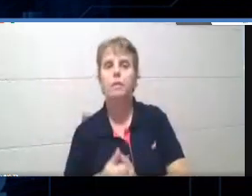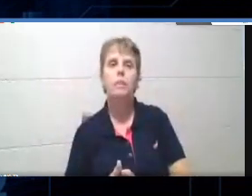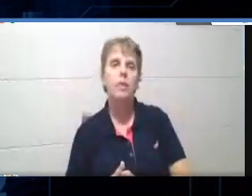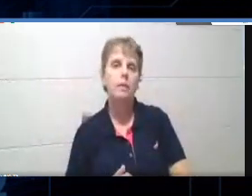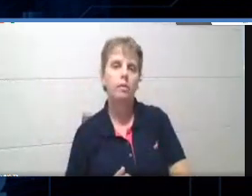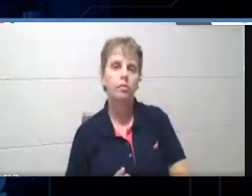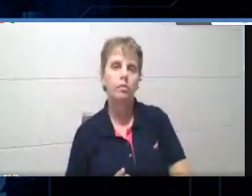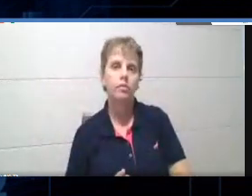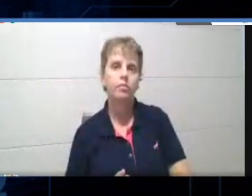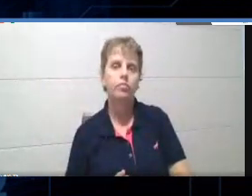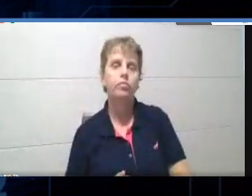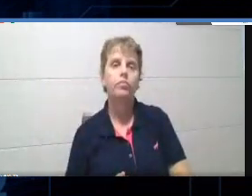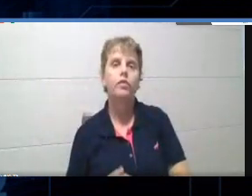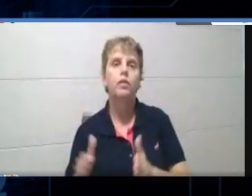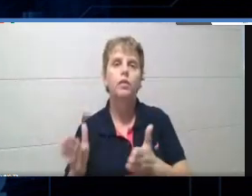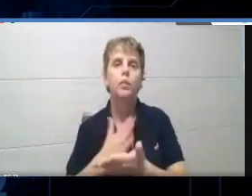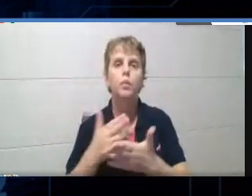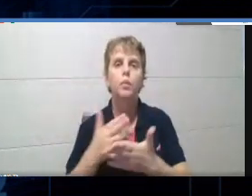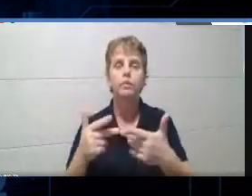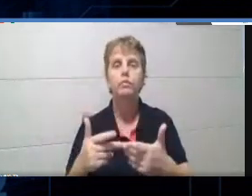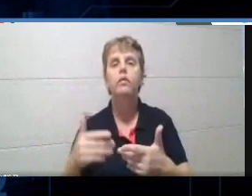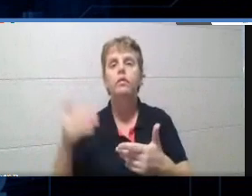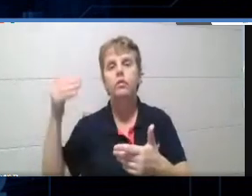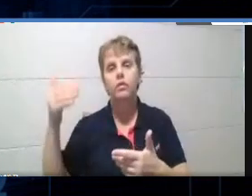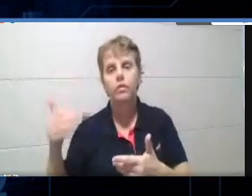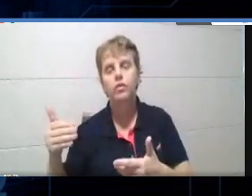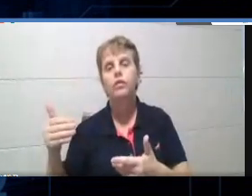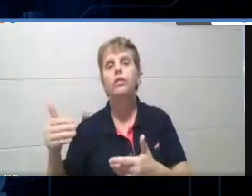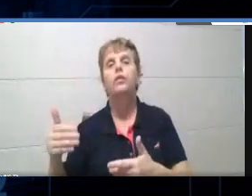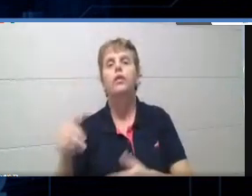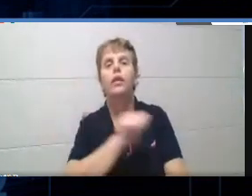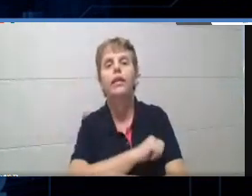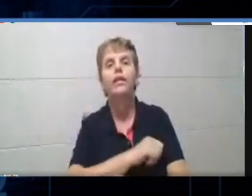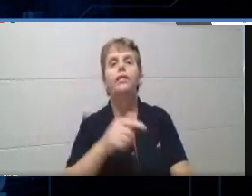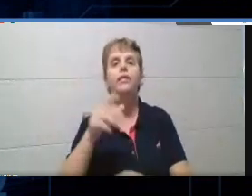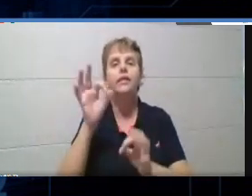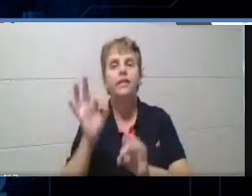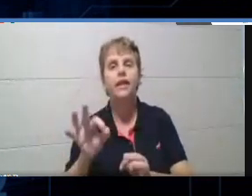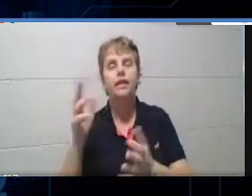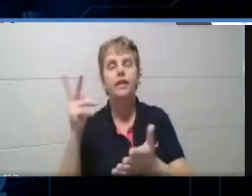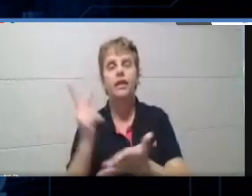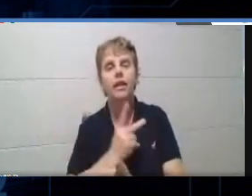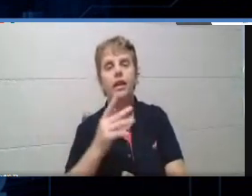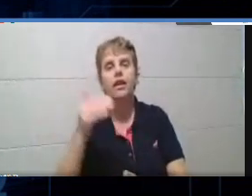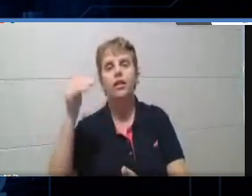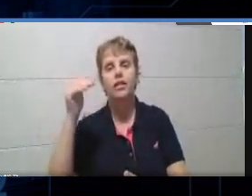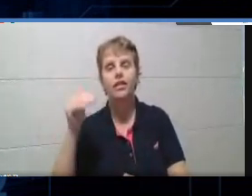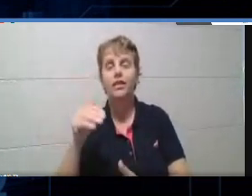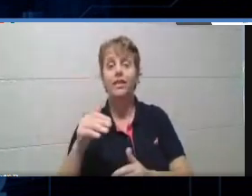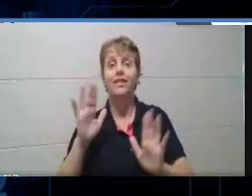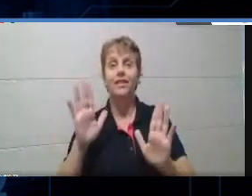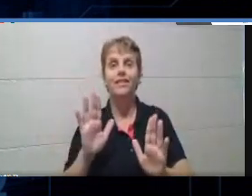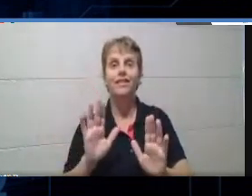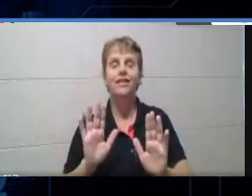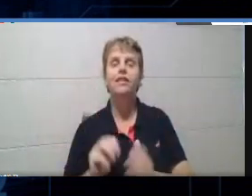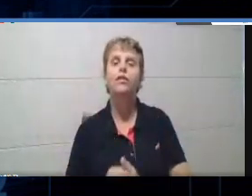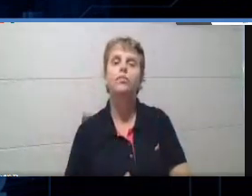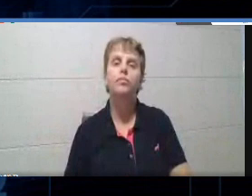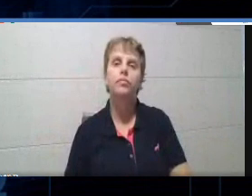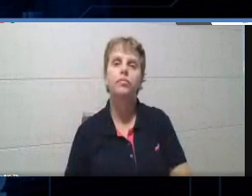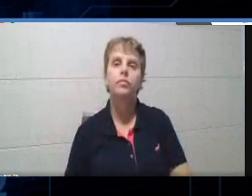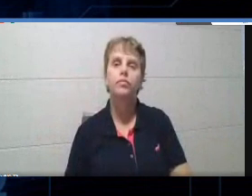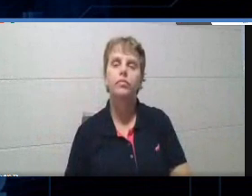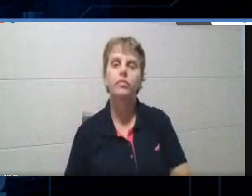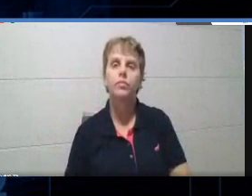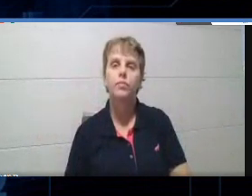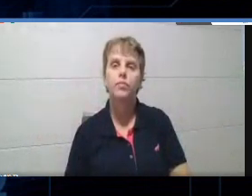algumas opções bem interessantes sobre memes, tá? Isso é bem divertido. Quando o aluno acerta, quando ele erra, ele recebe alguns memes. Mas vamos lá.